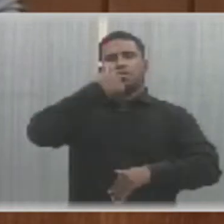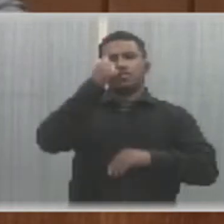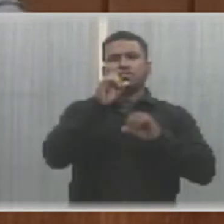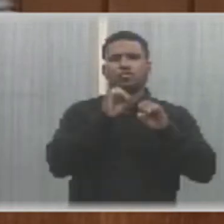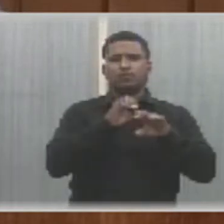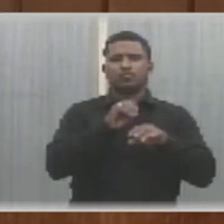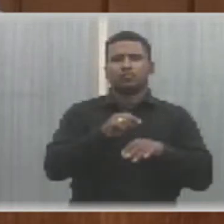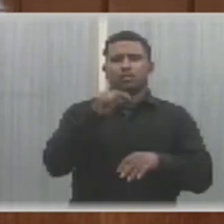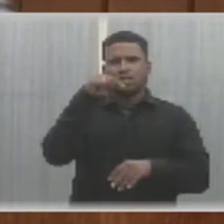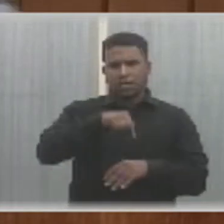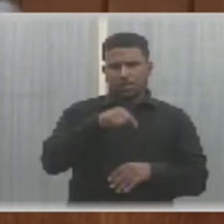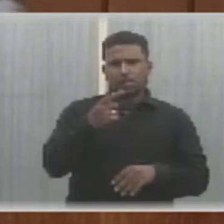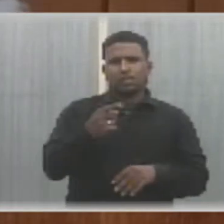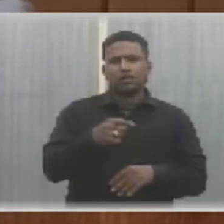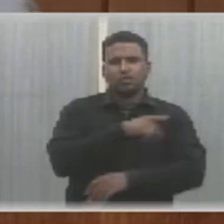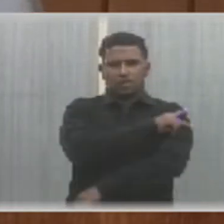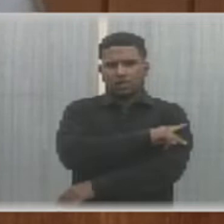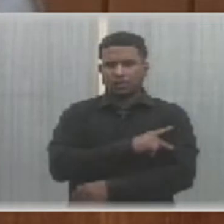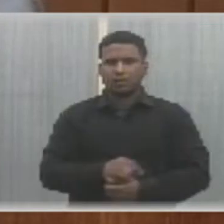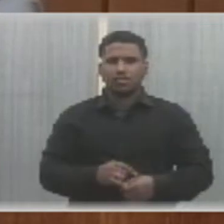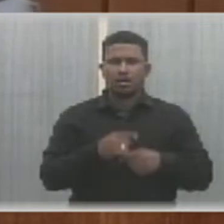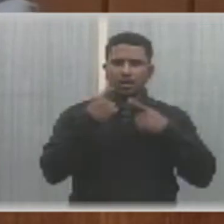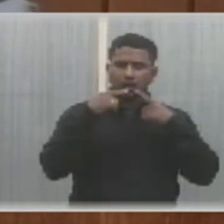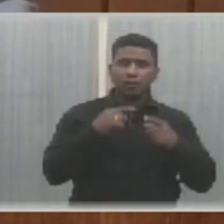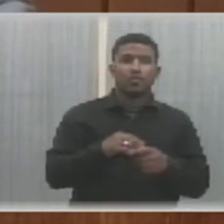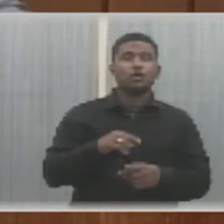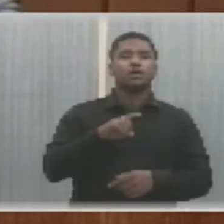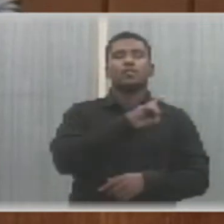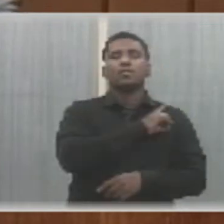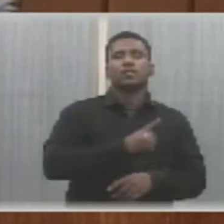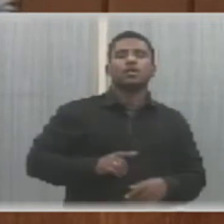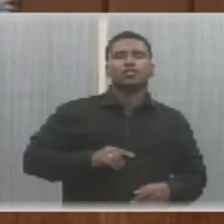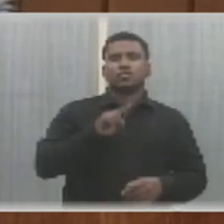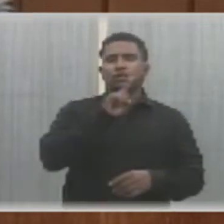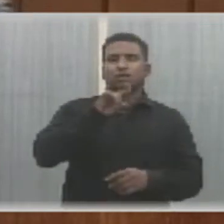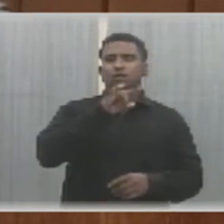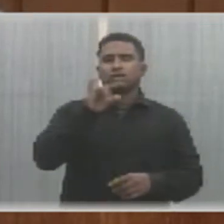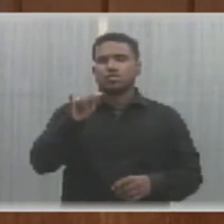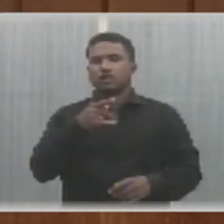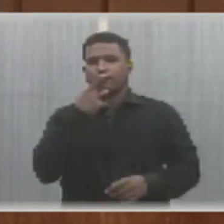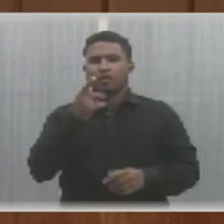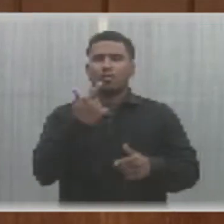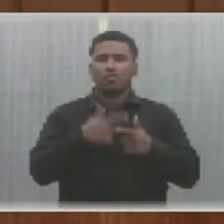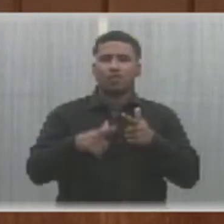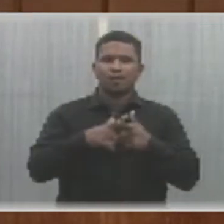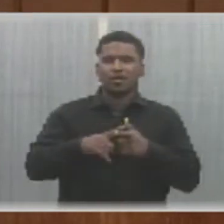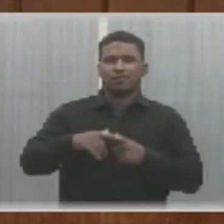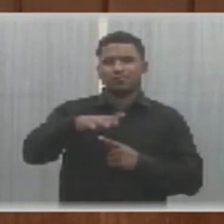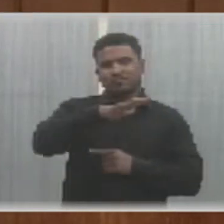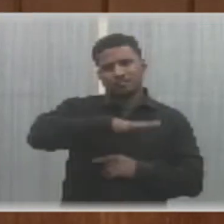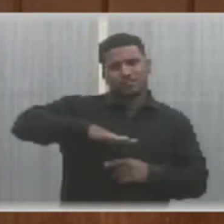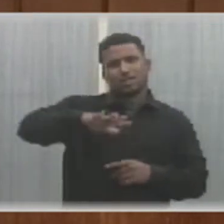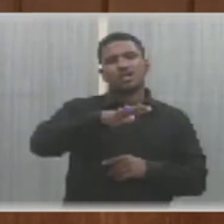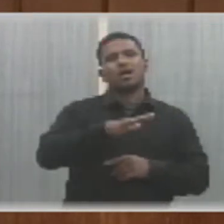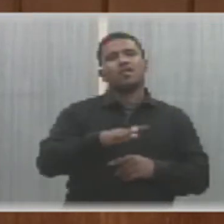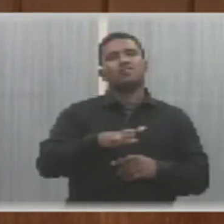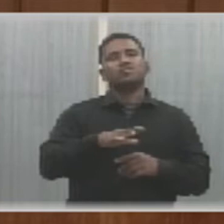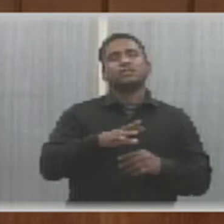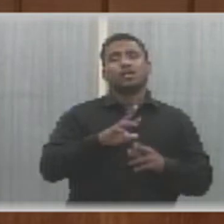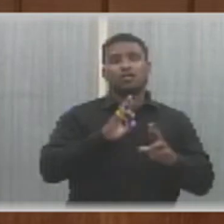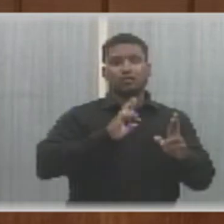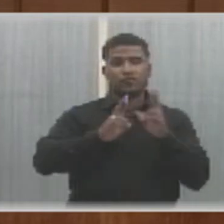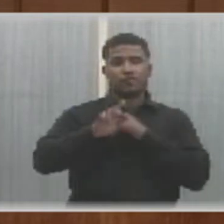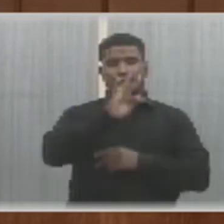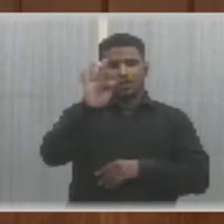durante sua gestão. E o senhor deputado Ziza Cavalho destacou a situação caótica das rodovias federais e acusou o presidente Jair